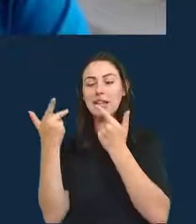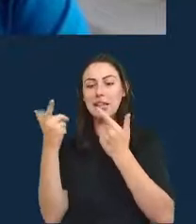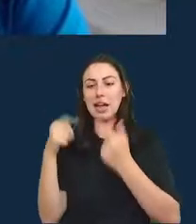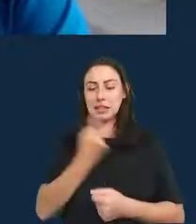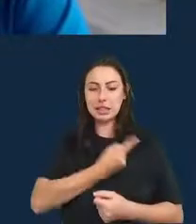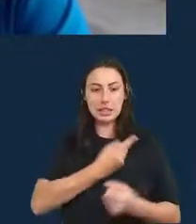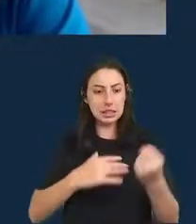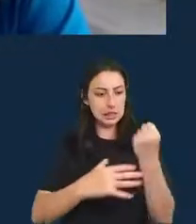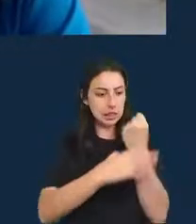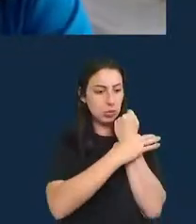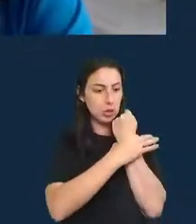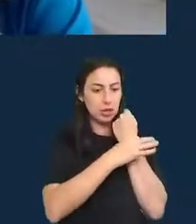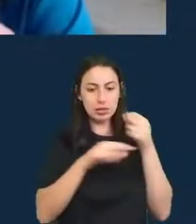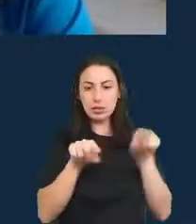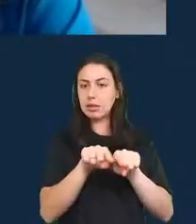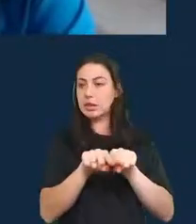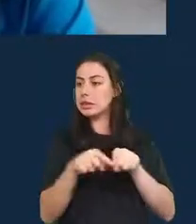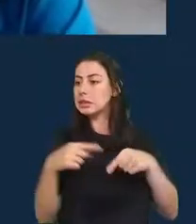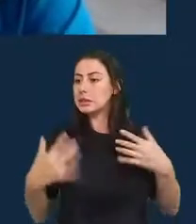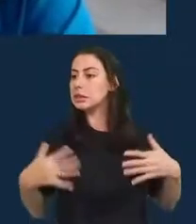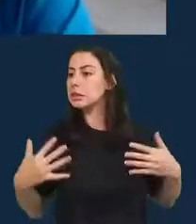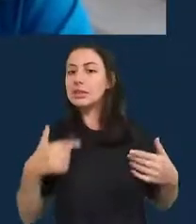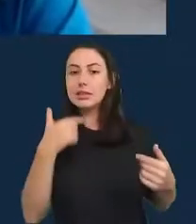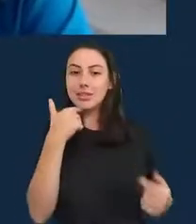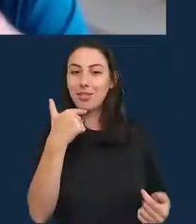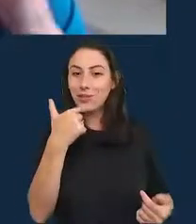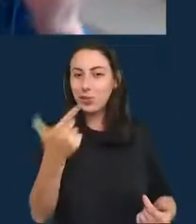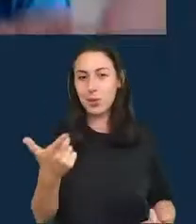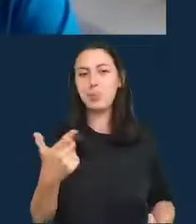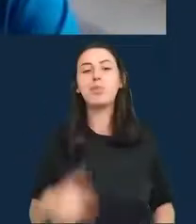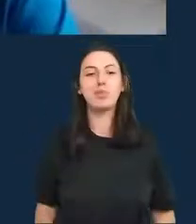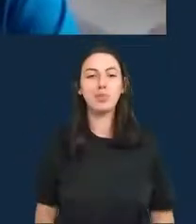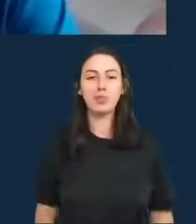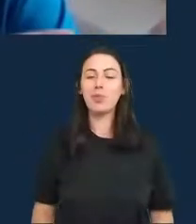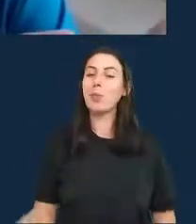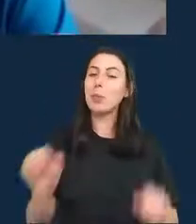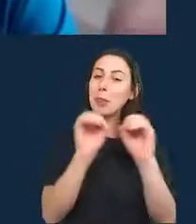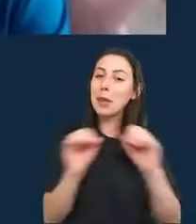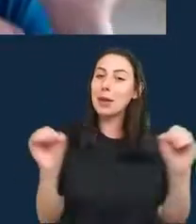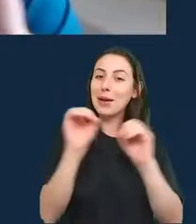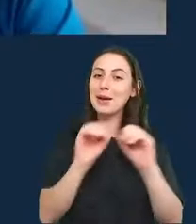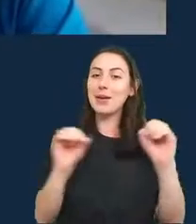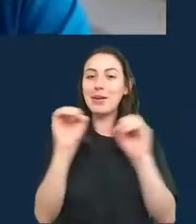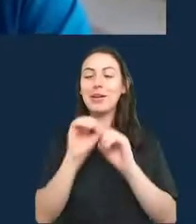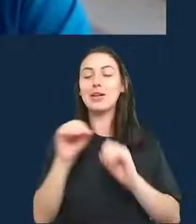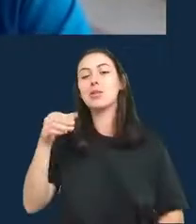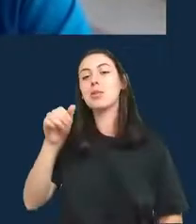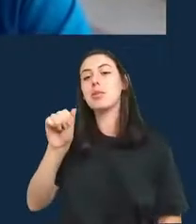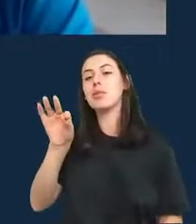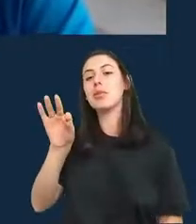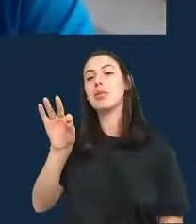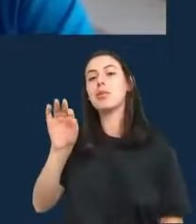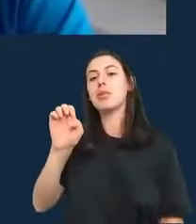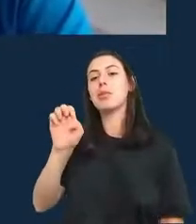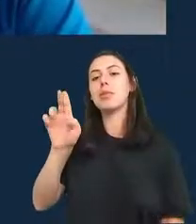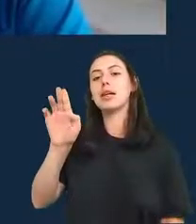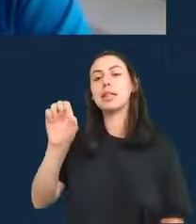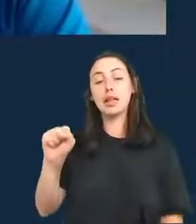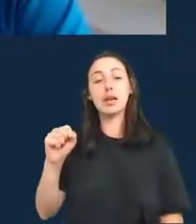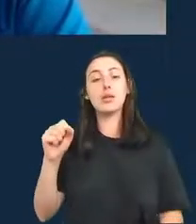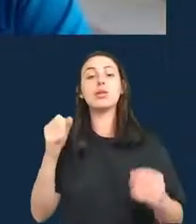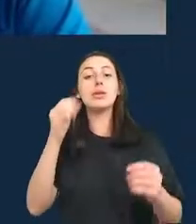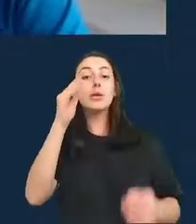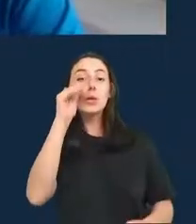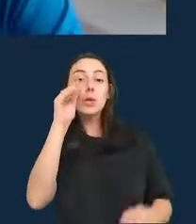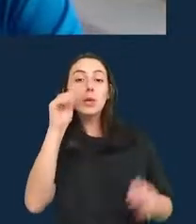Ótimo. Então, a Desbad estava curiosa sobre a diferença do modelo do The Economist e o